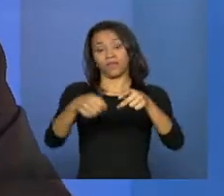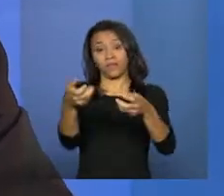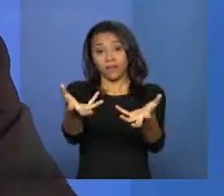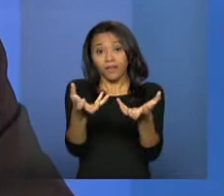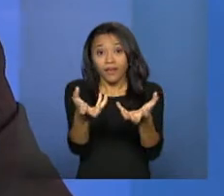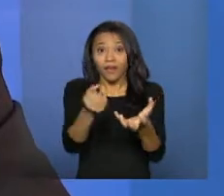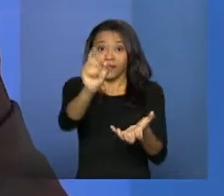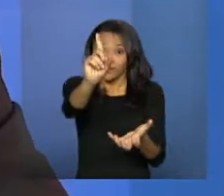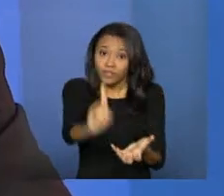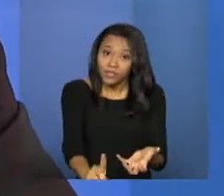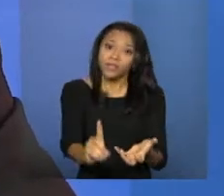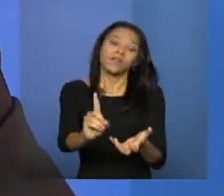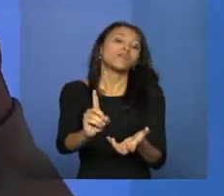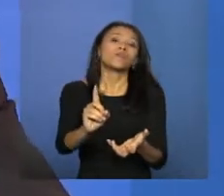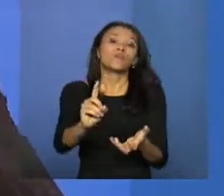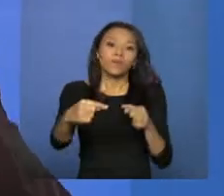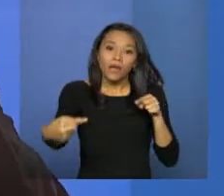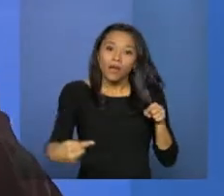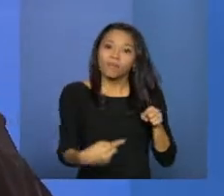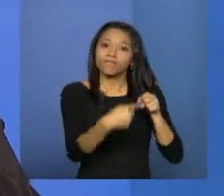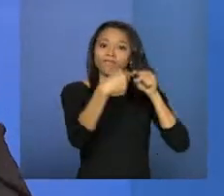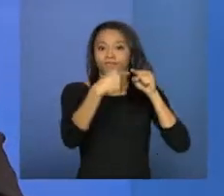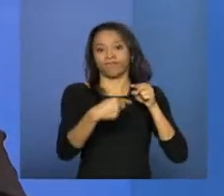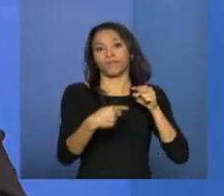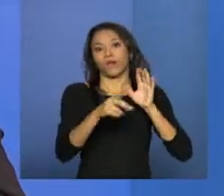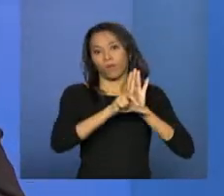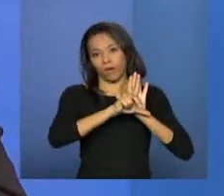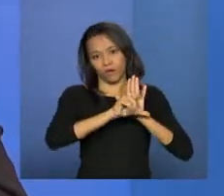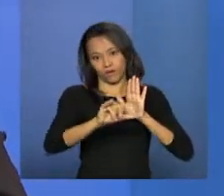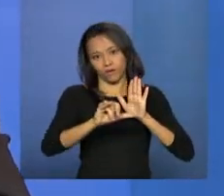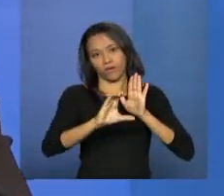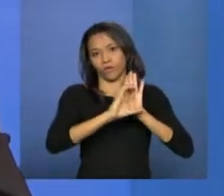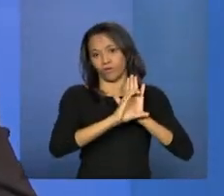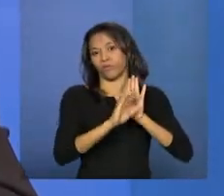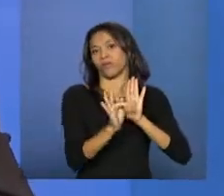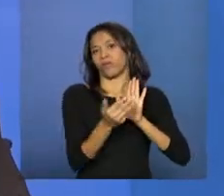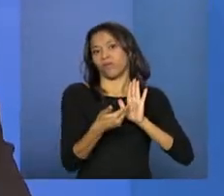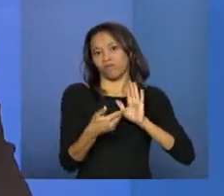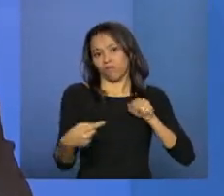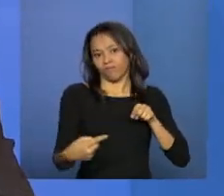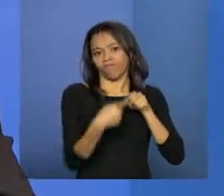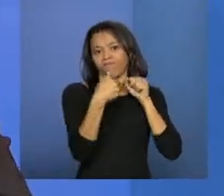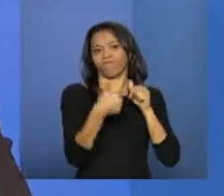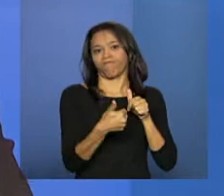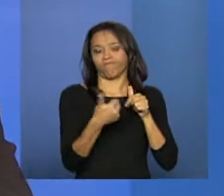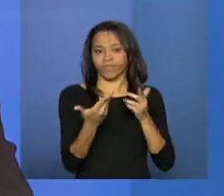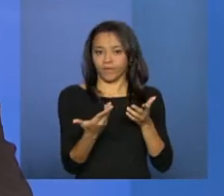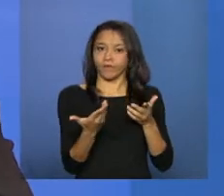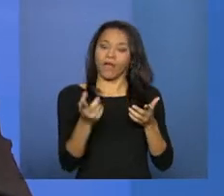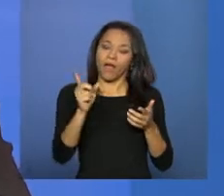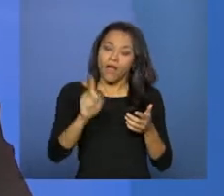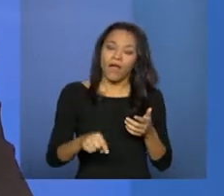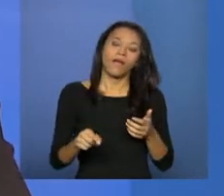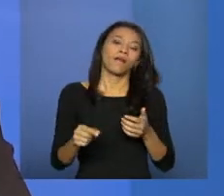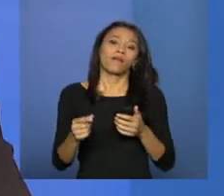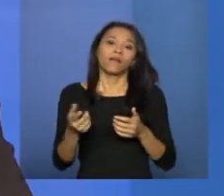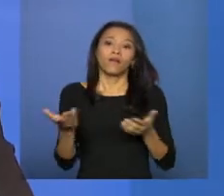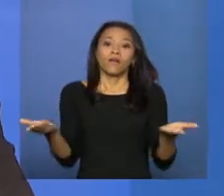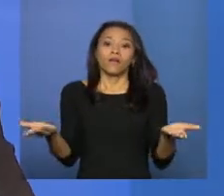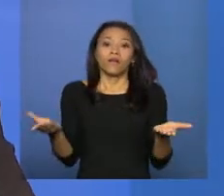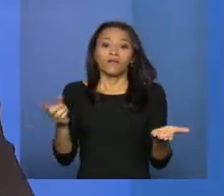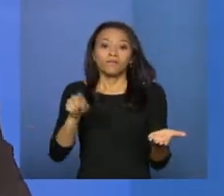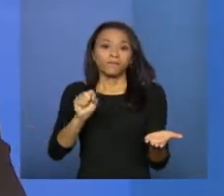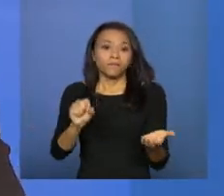direito público-constitucional qualidade. Então, essa é a palavra, esse